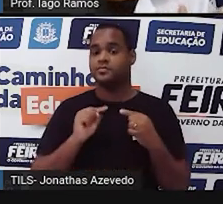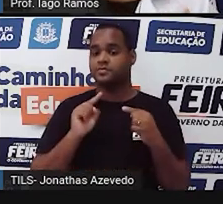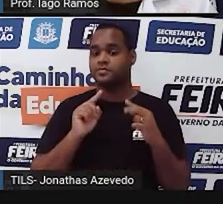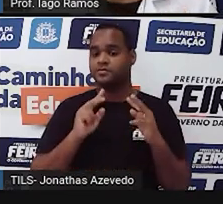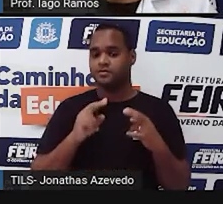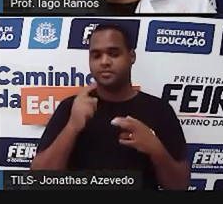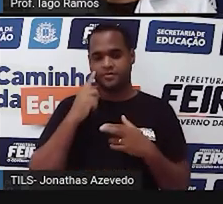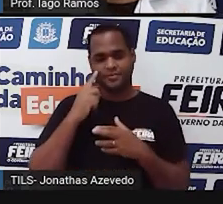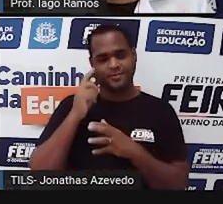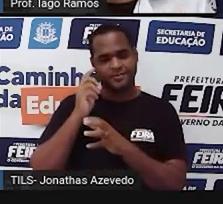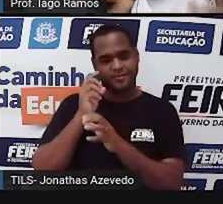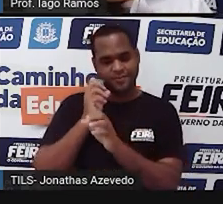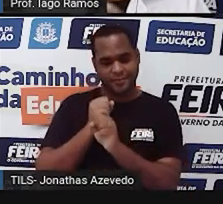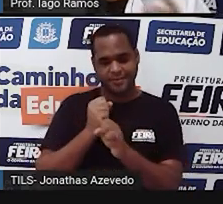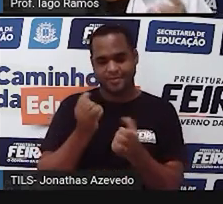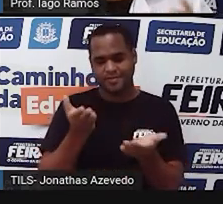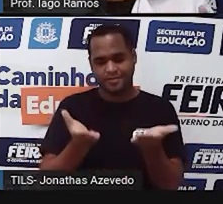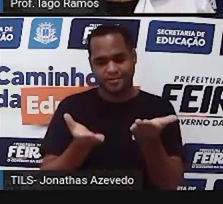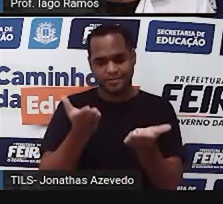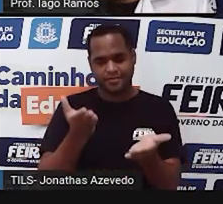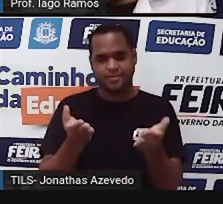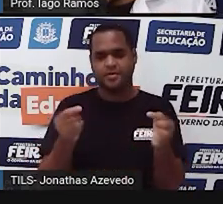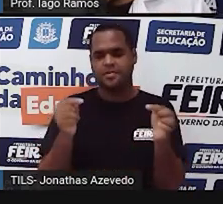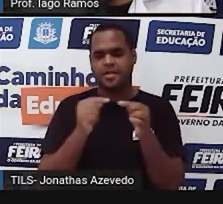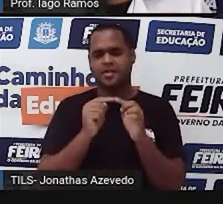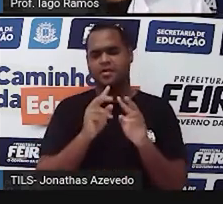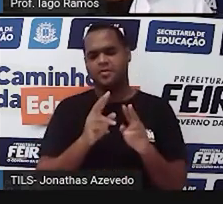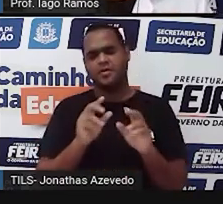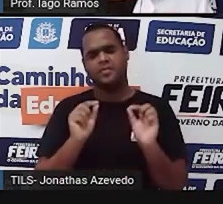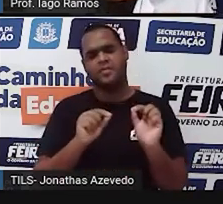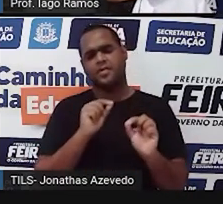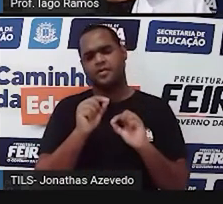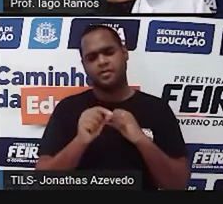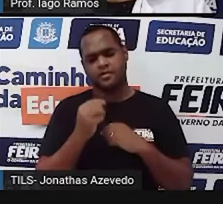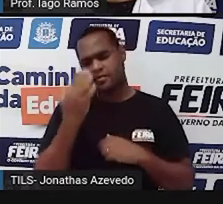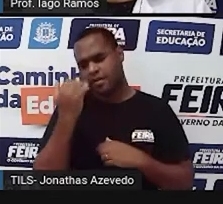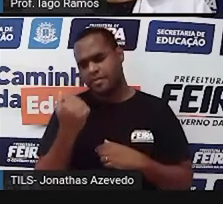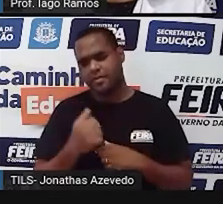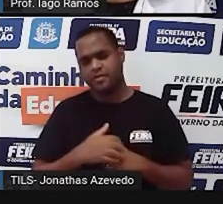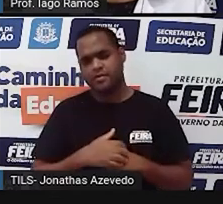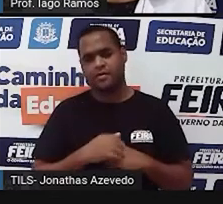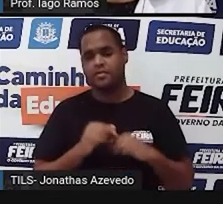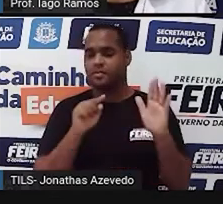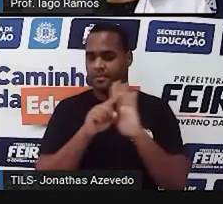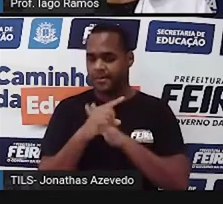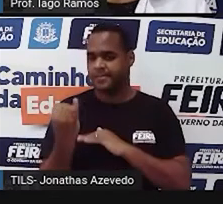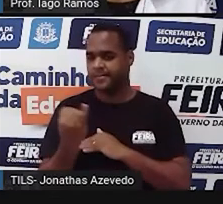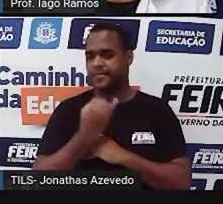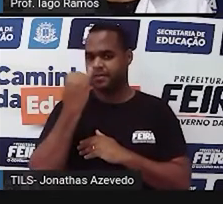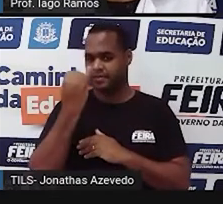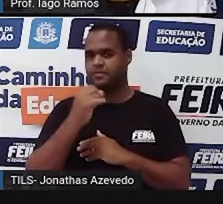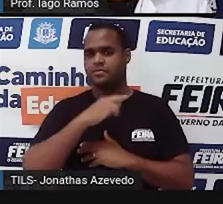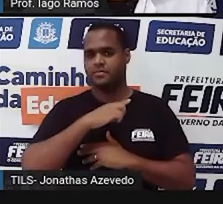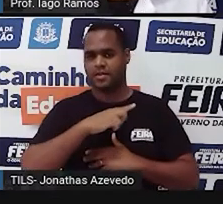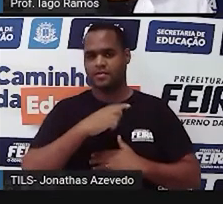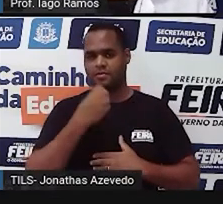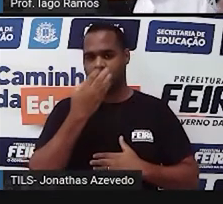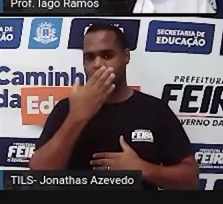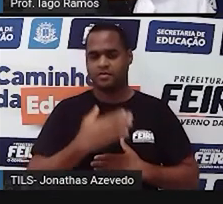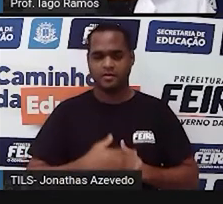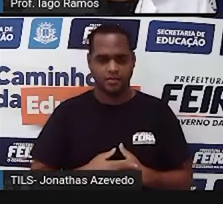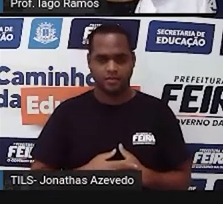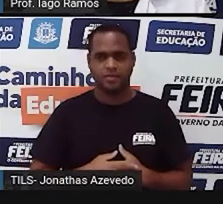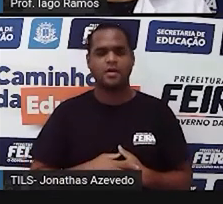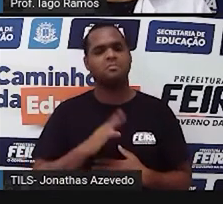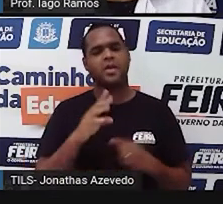balança lá de dois pratos com isso daí, né? Essa é uma pergunta muito importante, né? O é que